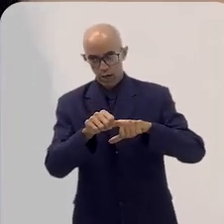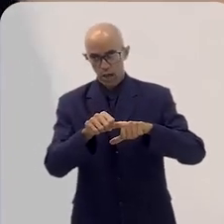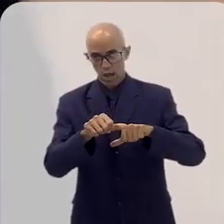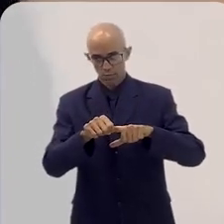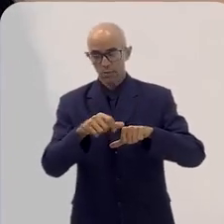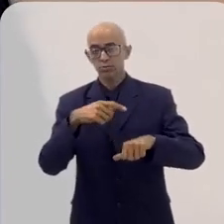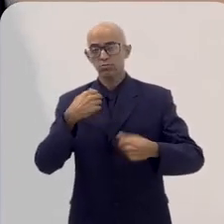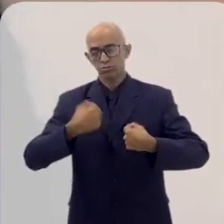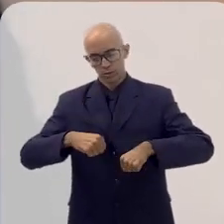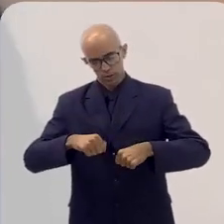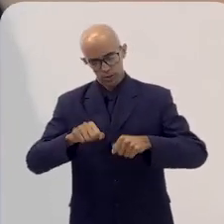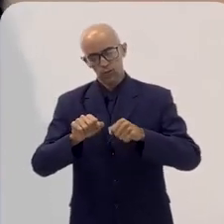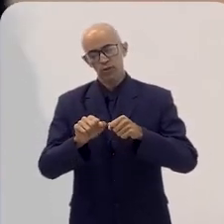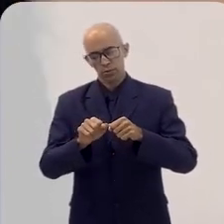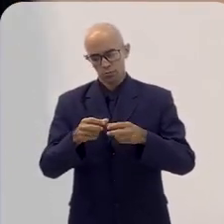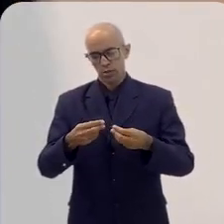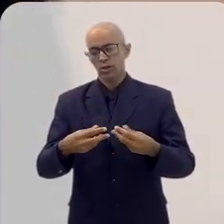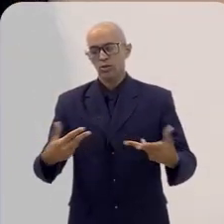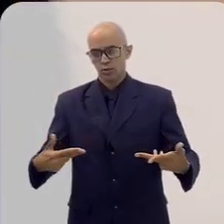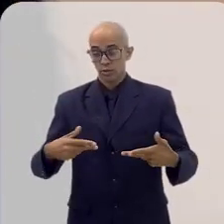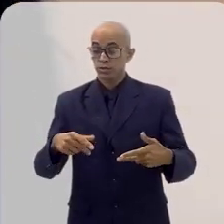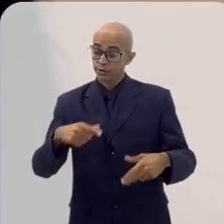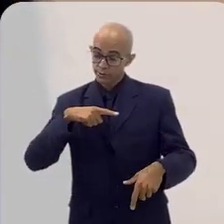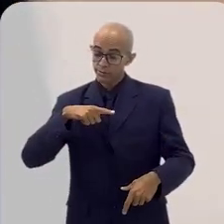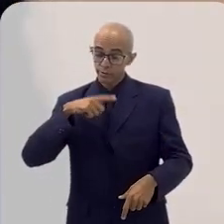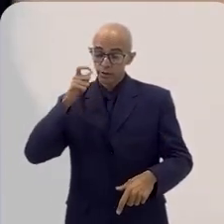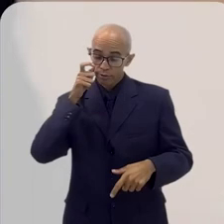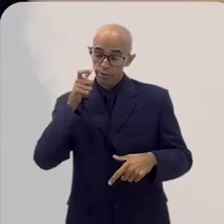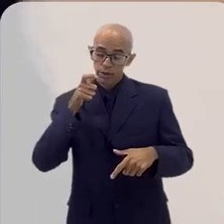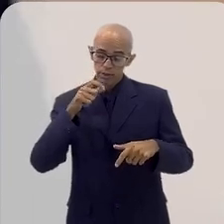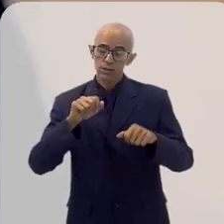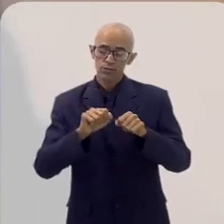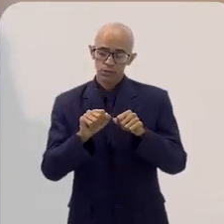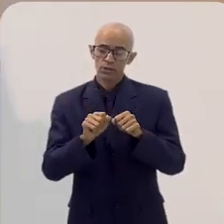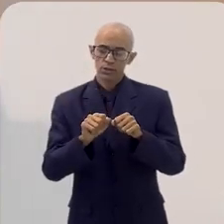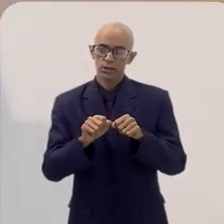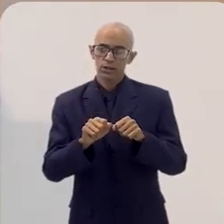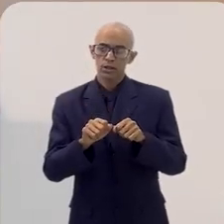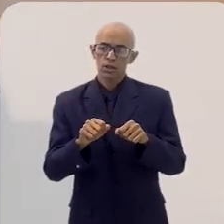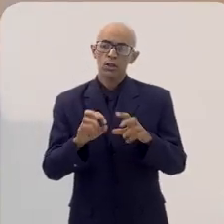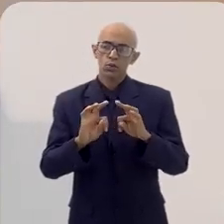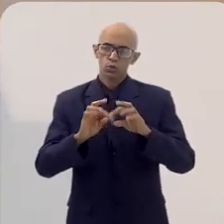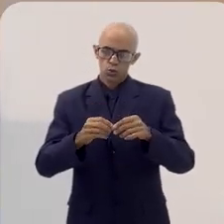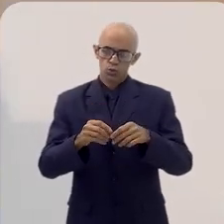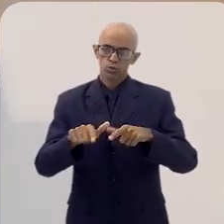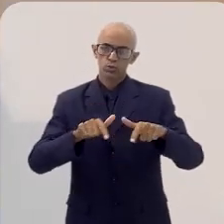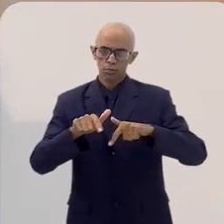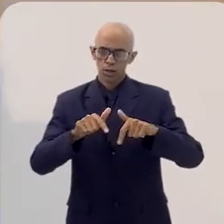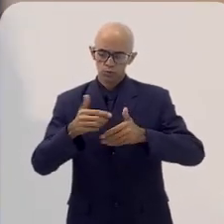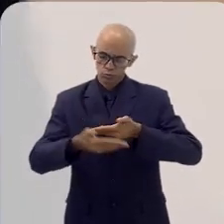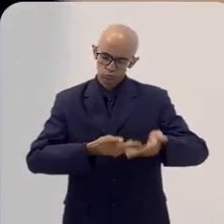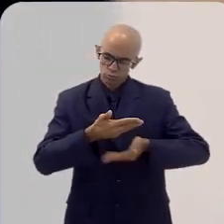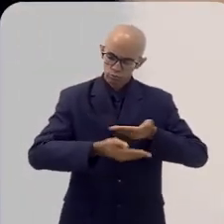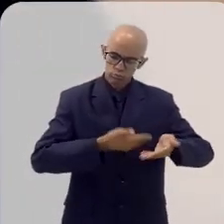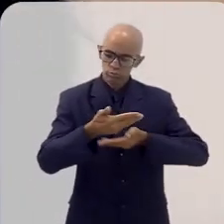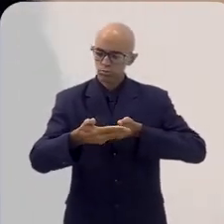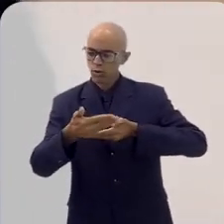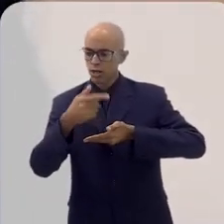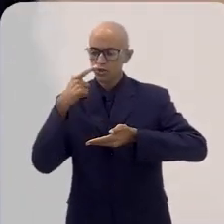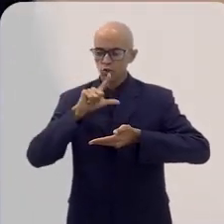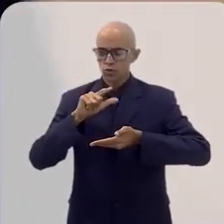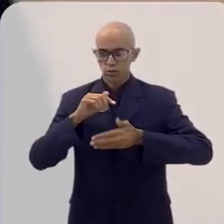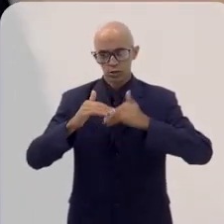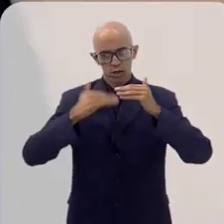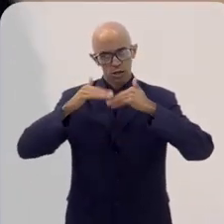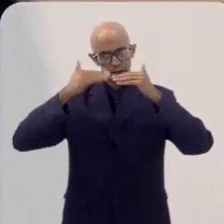consiga modificar isso. Mas tem muito o que fazer e o pessoal está bem empenhado em fazer. Isso é bom, porque aí está todo mundo trabalhando em